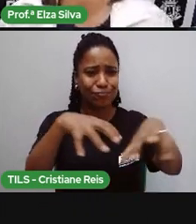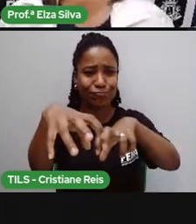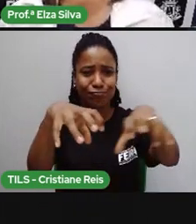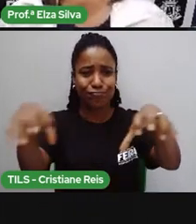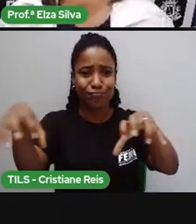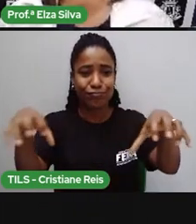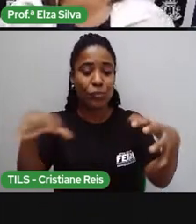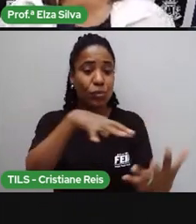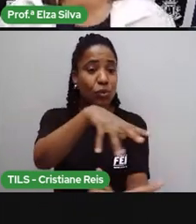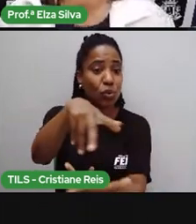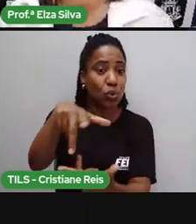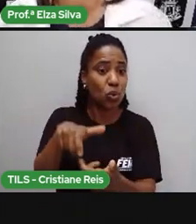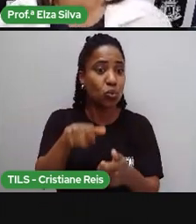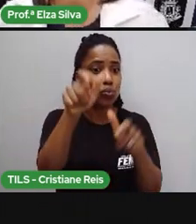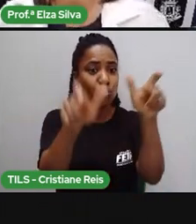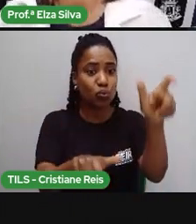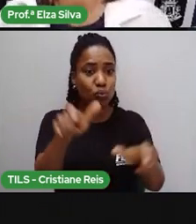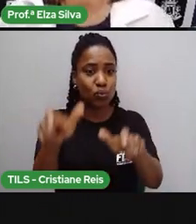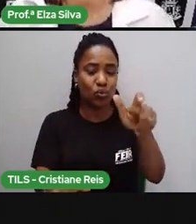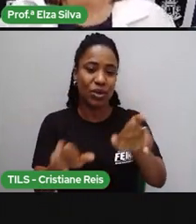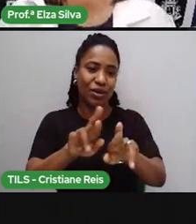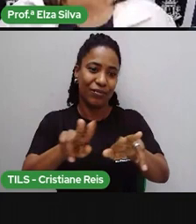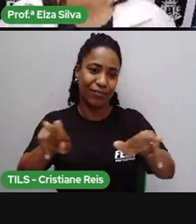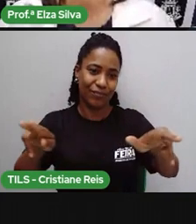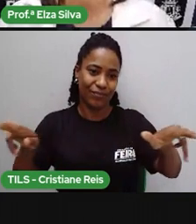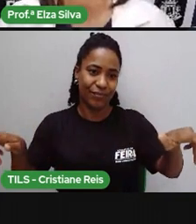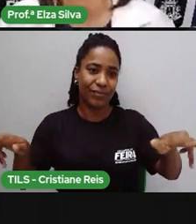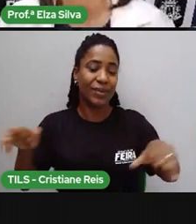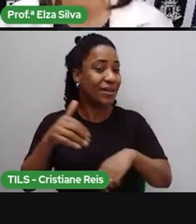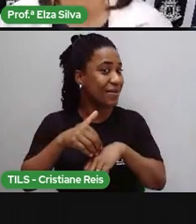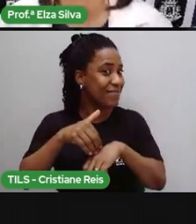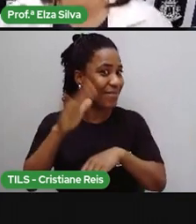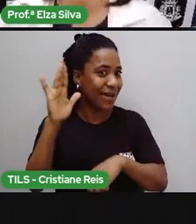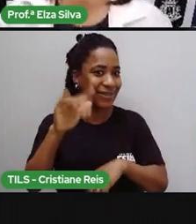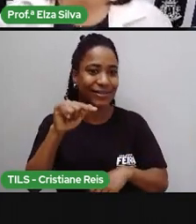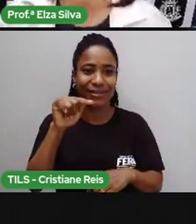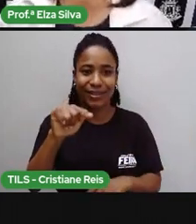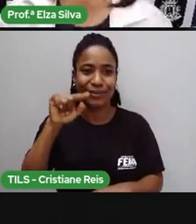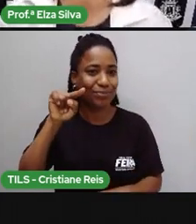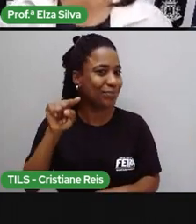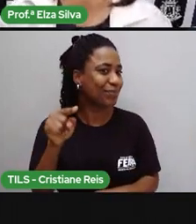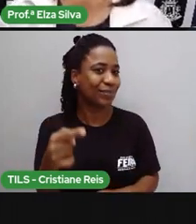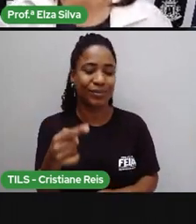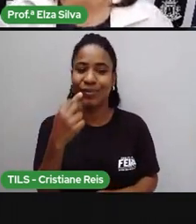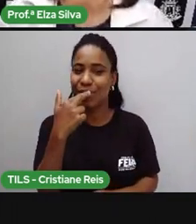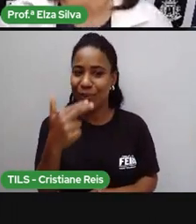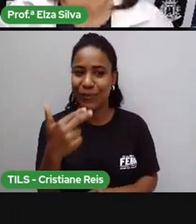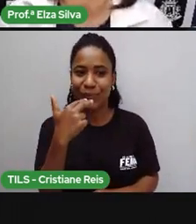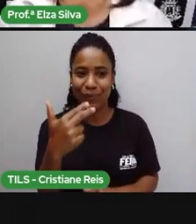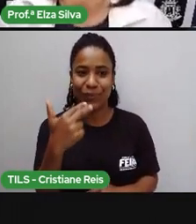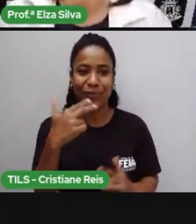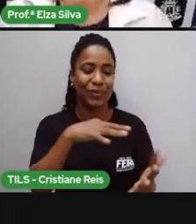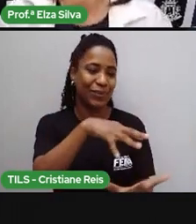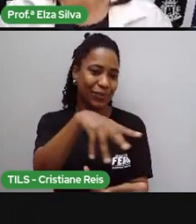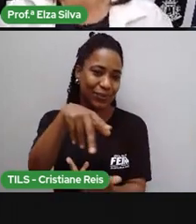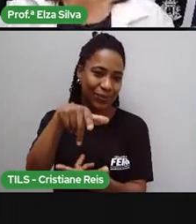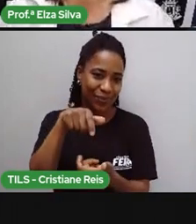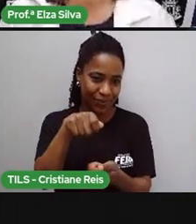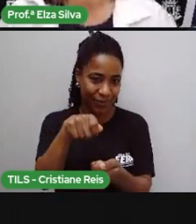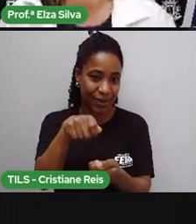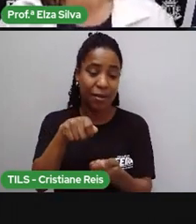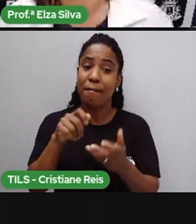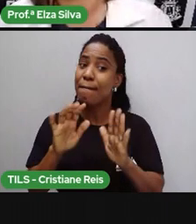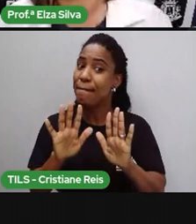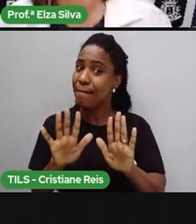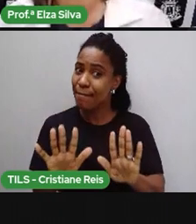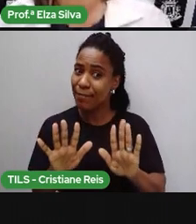mundo. Existem mais de 7 mil idiomas falados no mundo. Mas